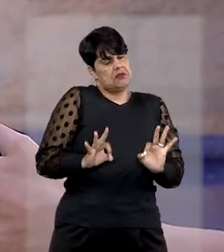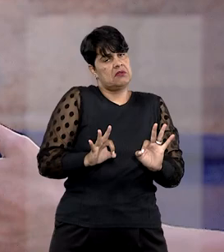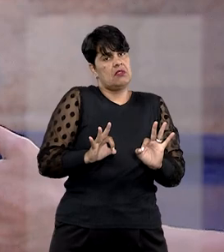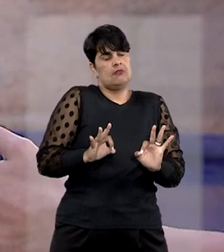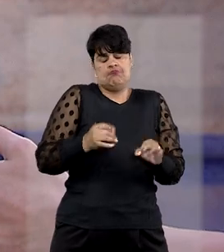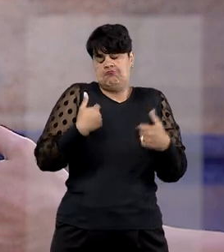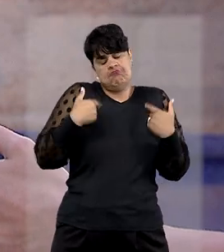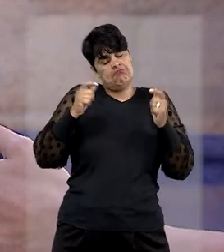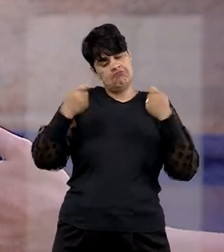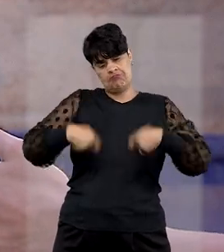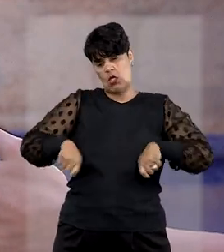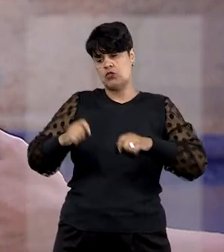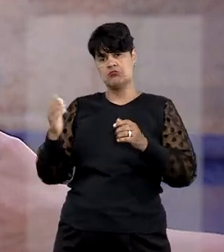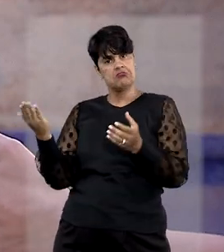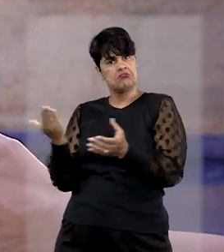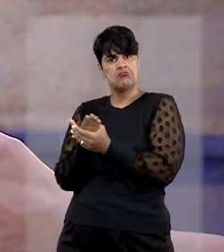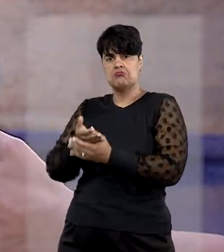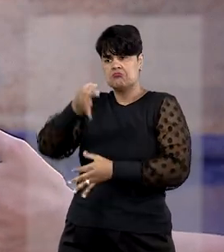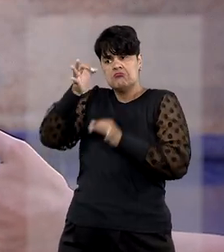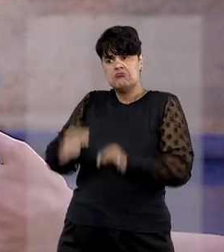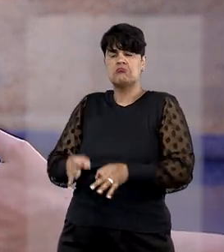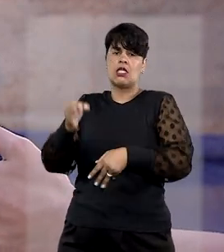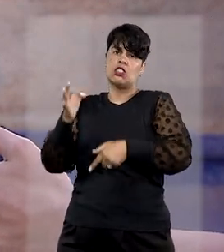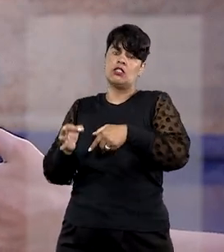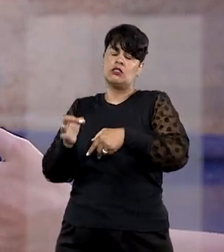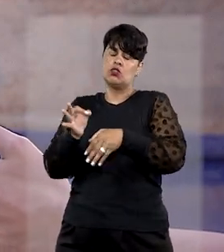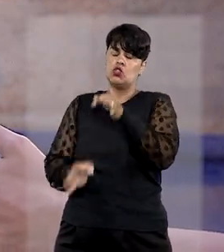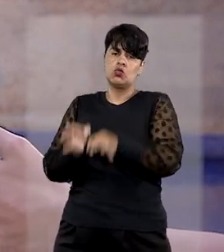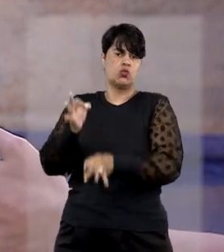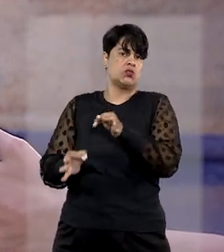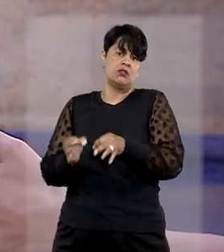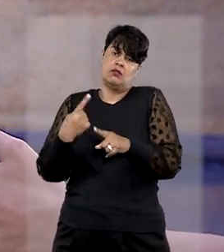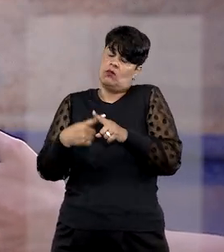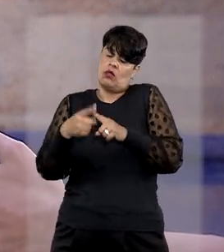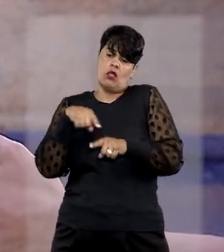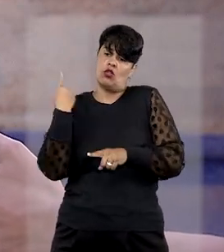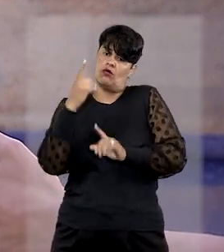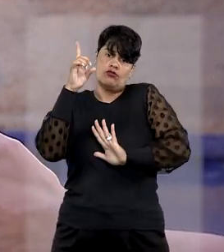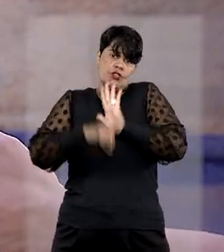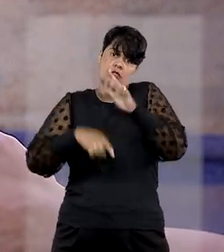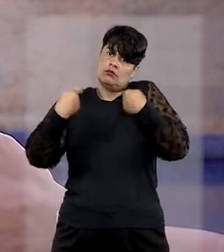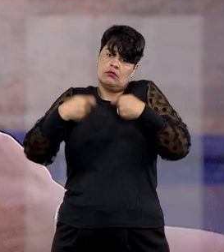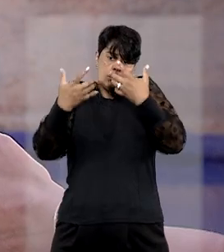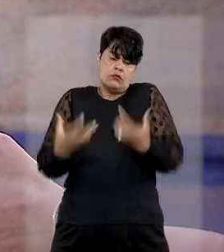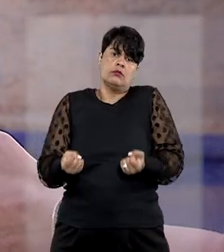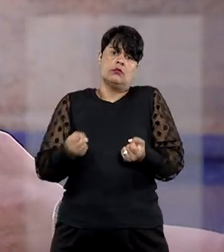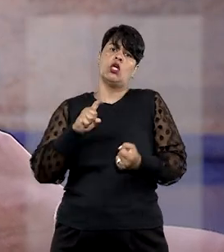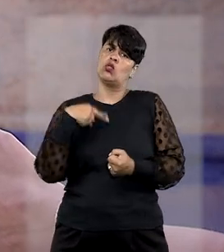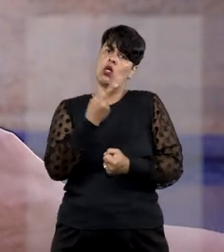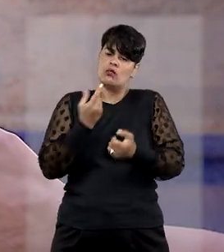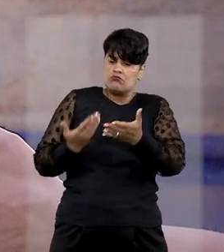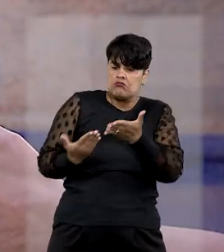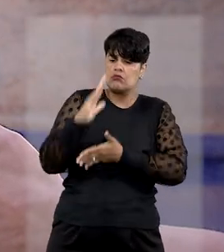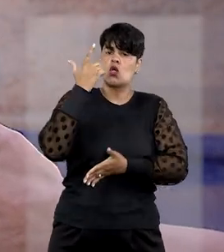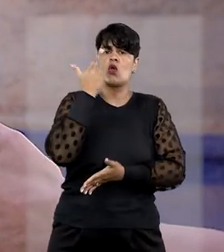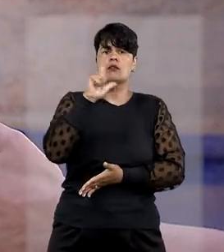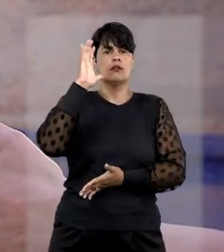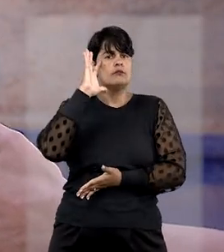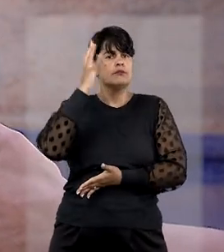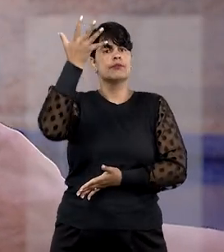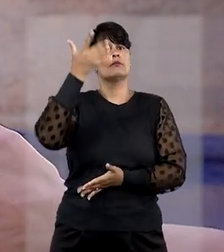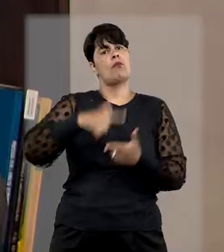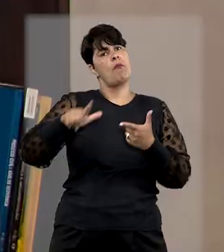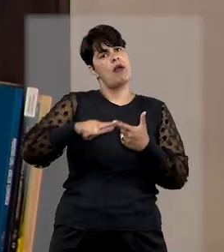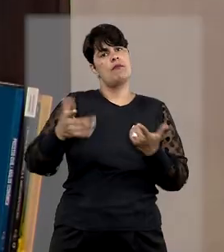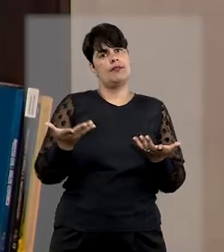encontrei, é o espaço, é o lugar que a gente tem mesmo para que os nossos direitos sejam reconhecidos e que a gente consiga resolver esses